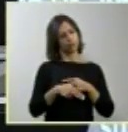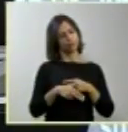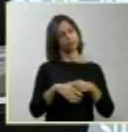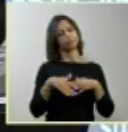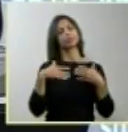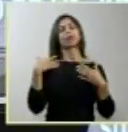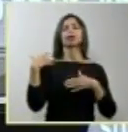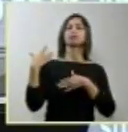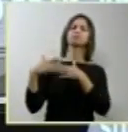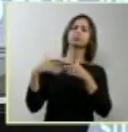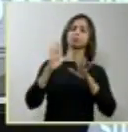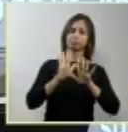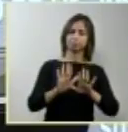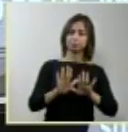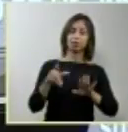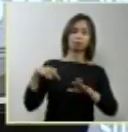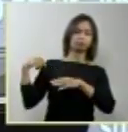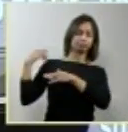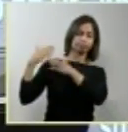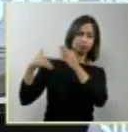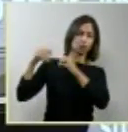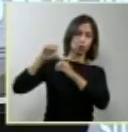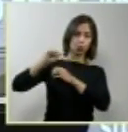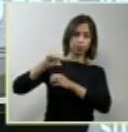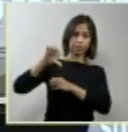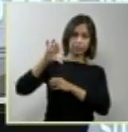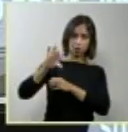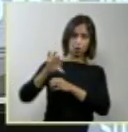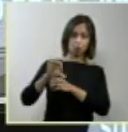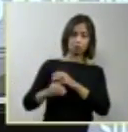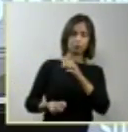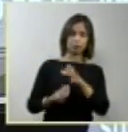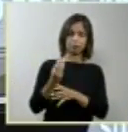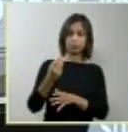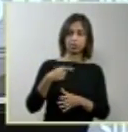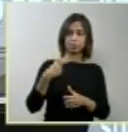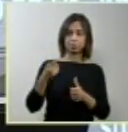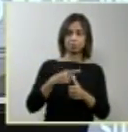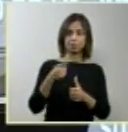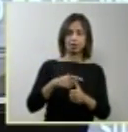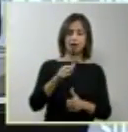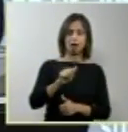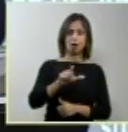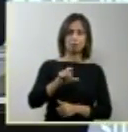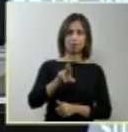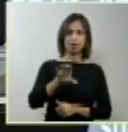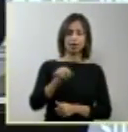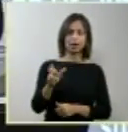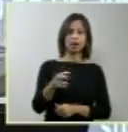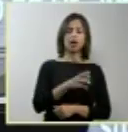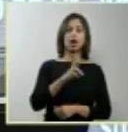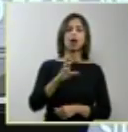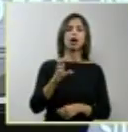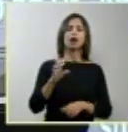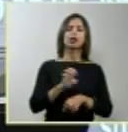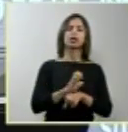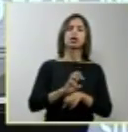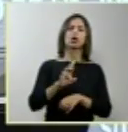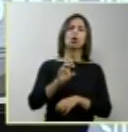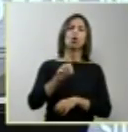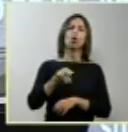89 o primeiro alvará judicial em Arquemes, Rondônia, e por